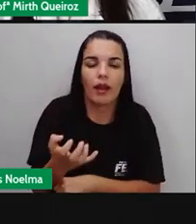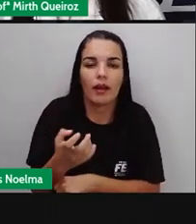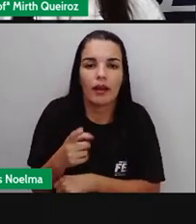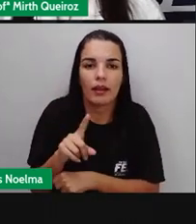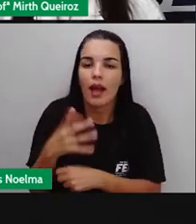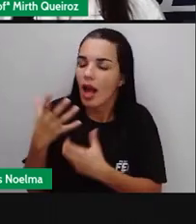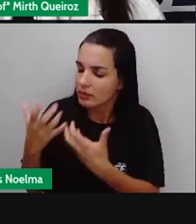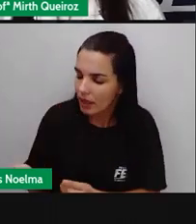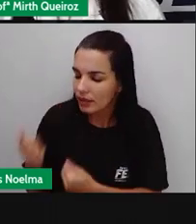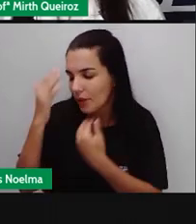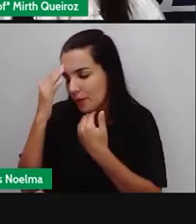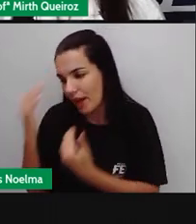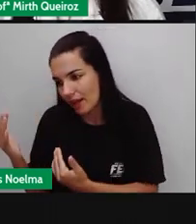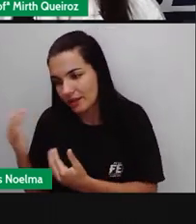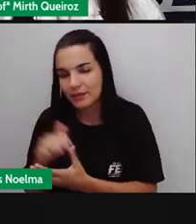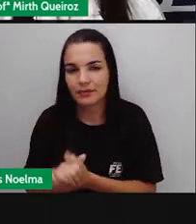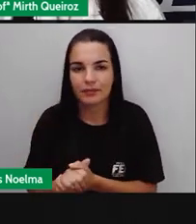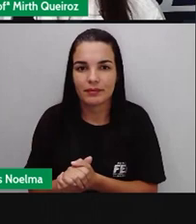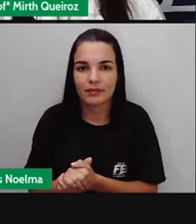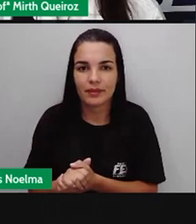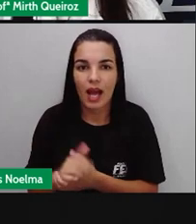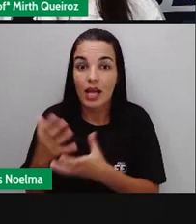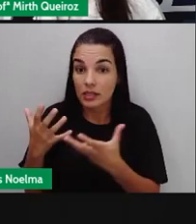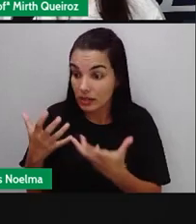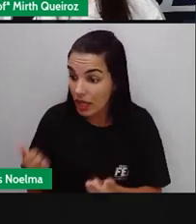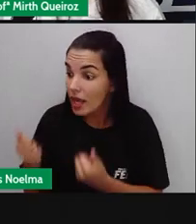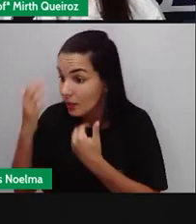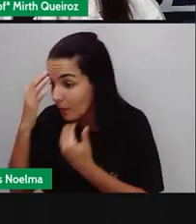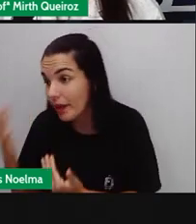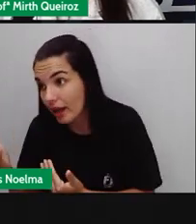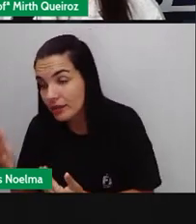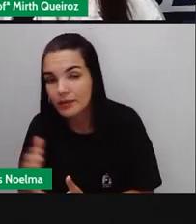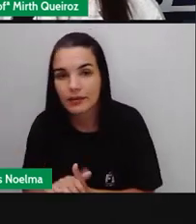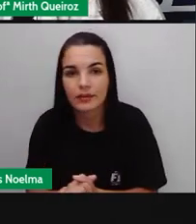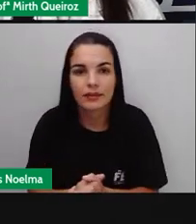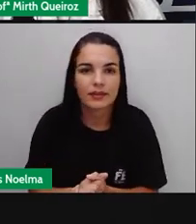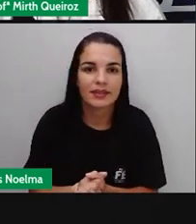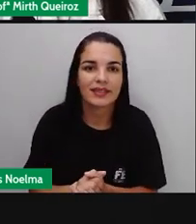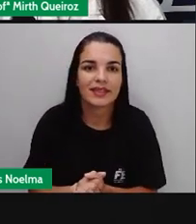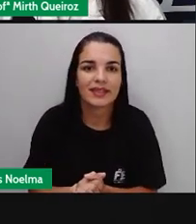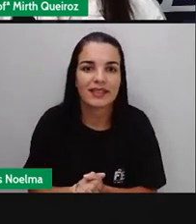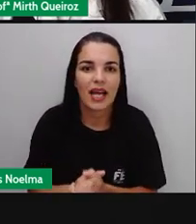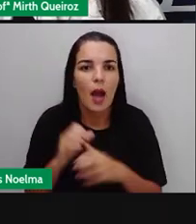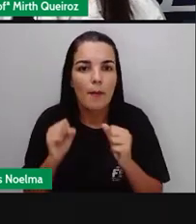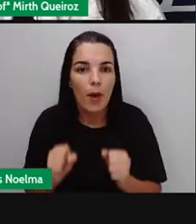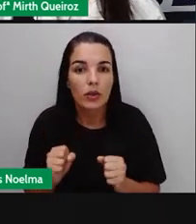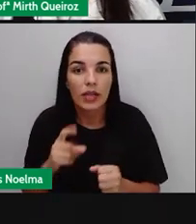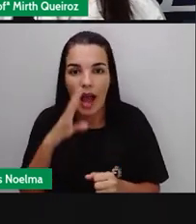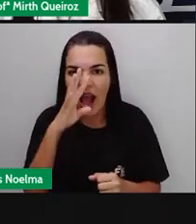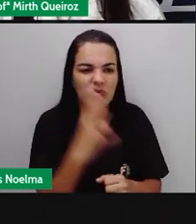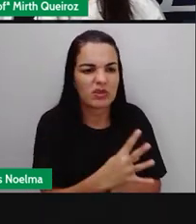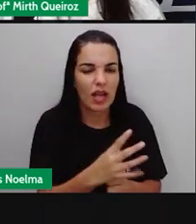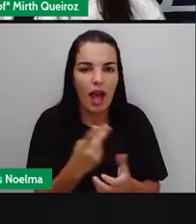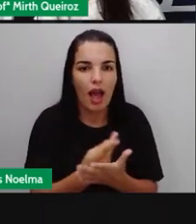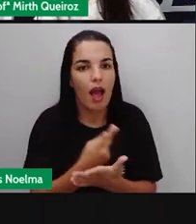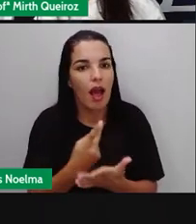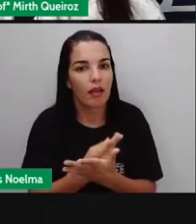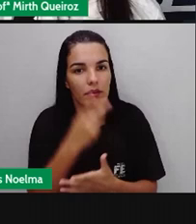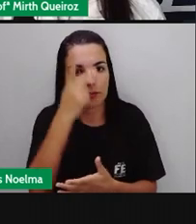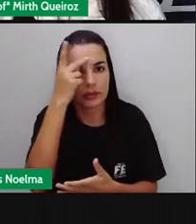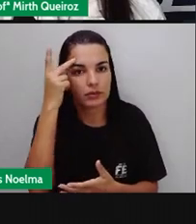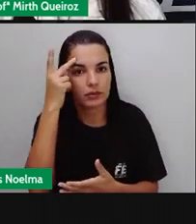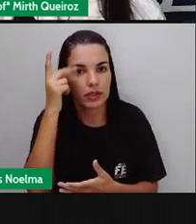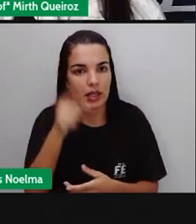Aceito. Obrigado. Aceito. Obrigado. Pode acusar a pessoa errada.